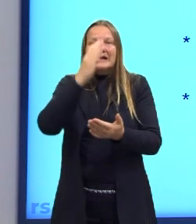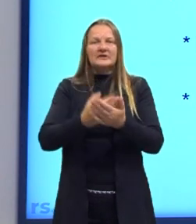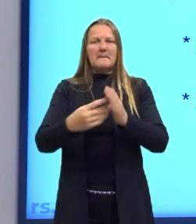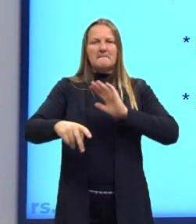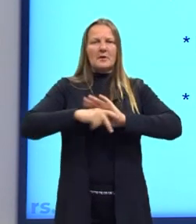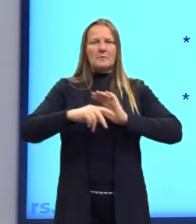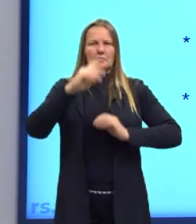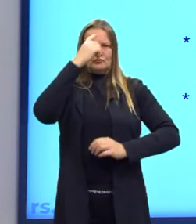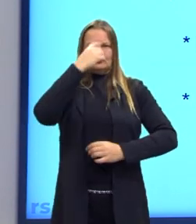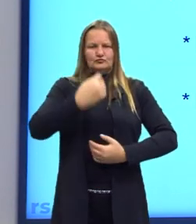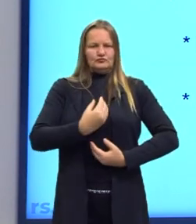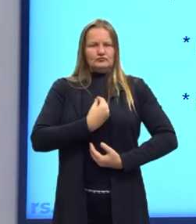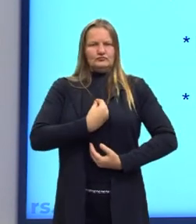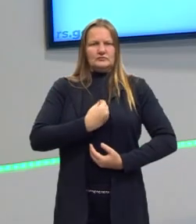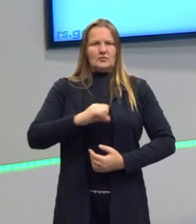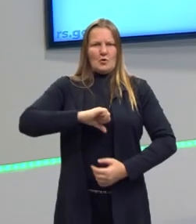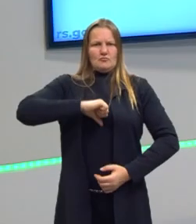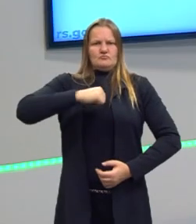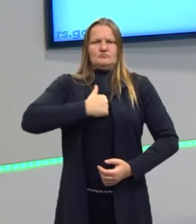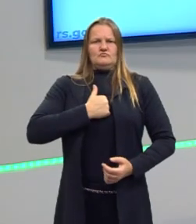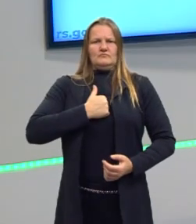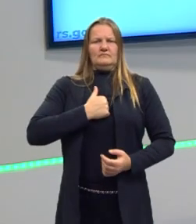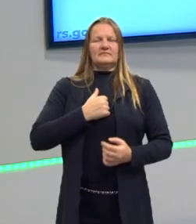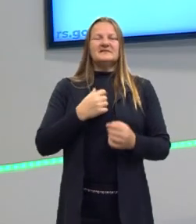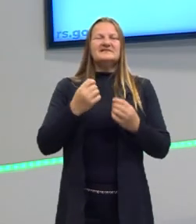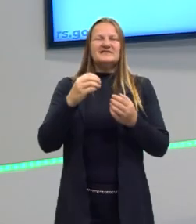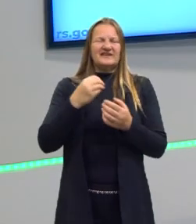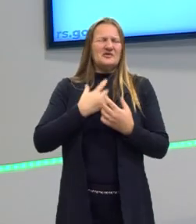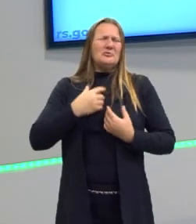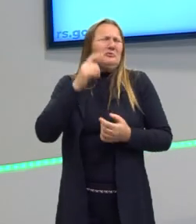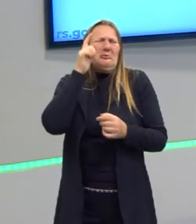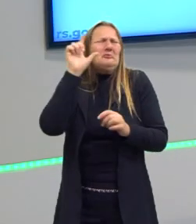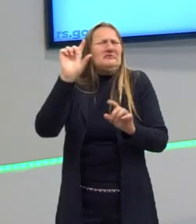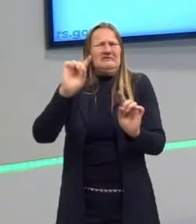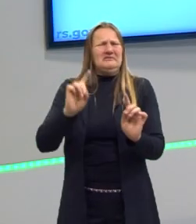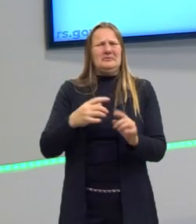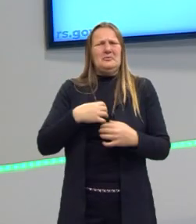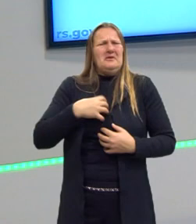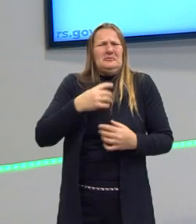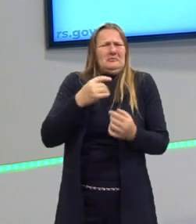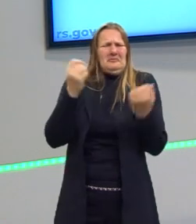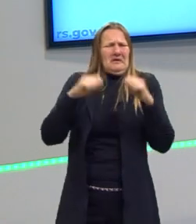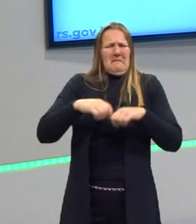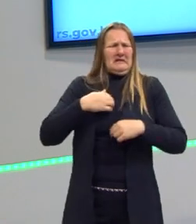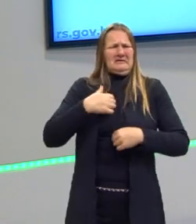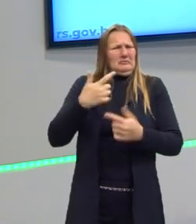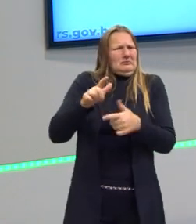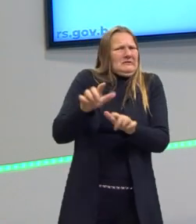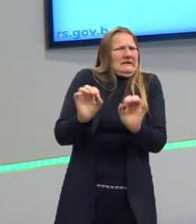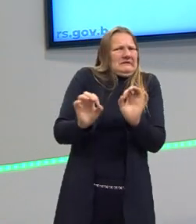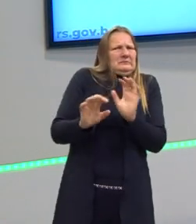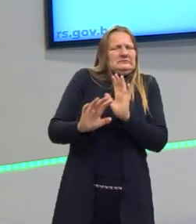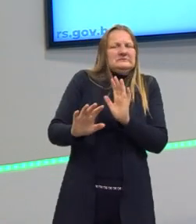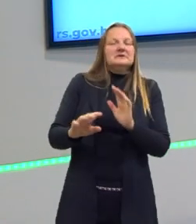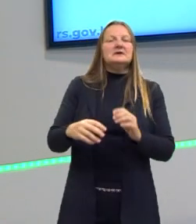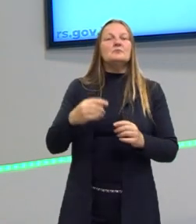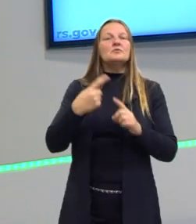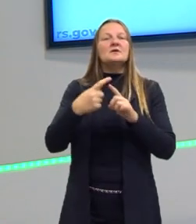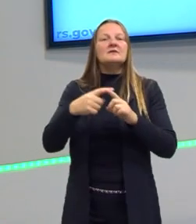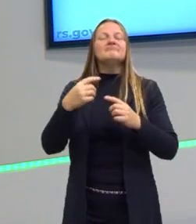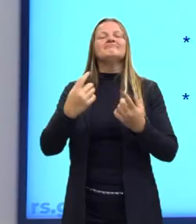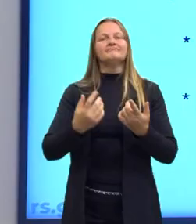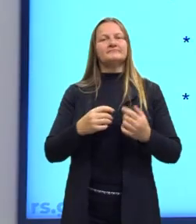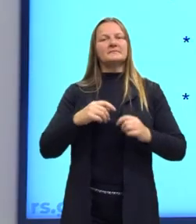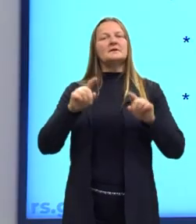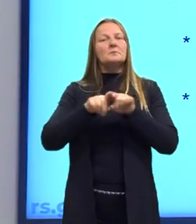si própria, uma autodesvalorização. Eu não vou conseguir, eu não sou capaz, etc. A despossessão social, a